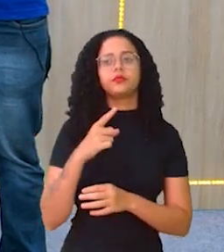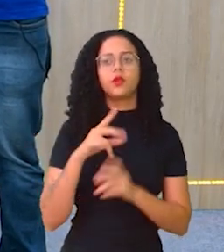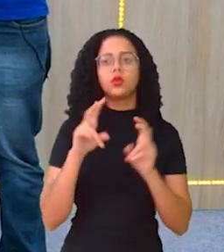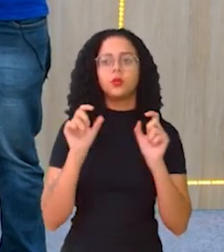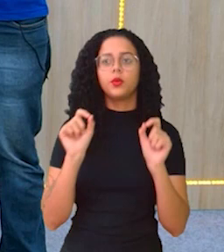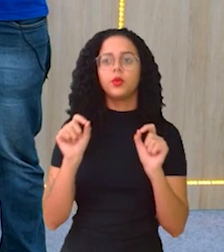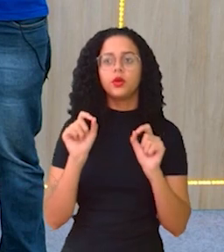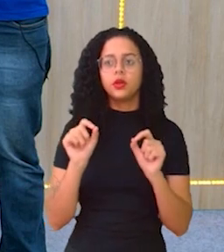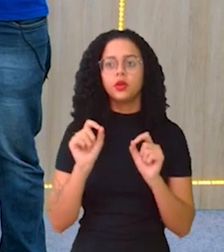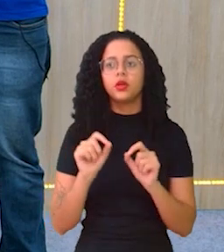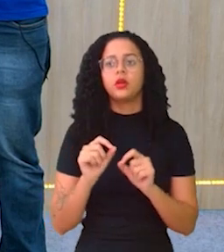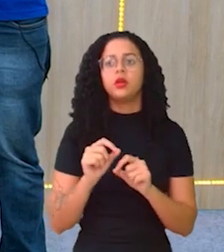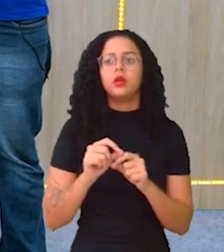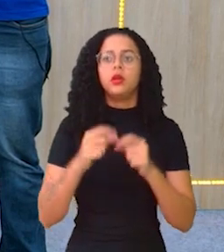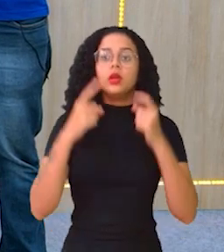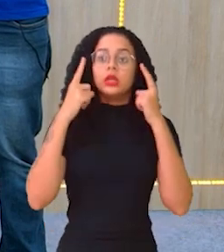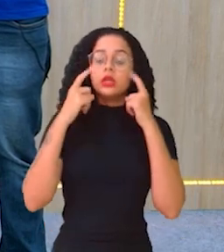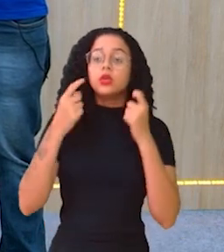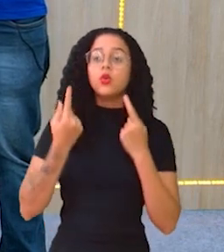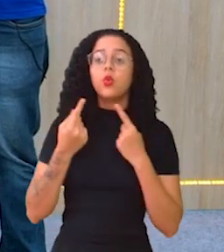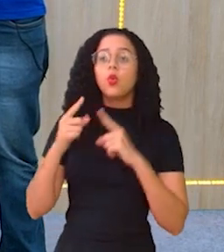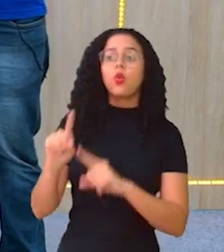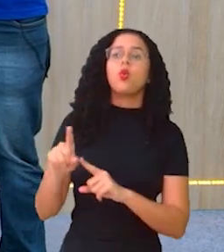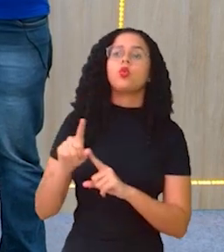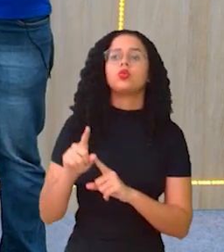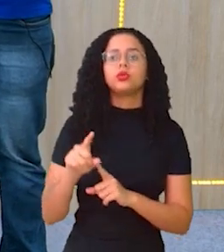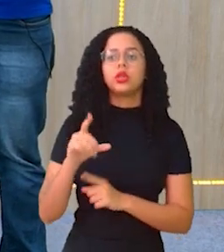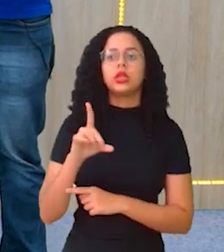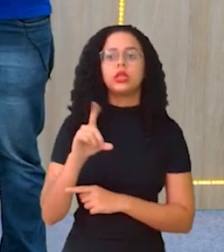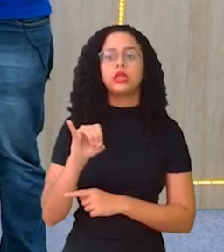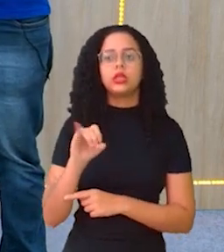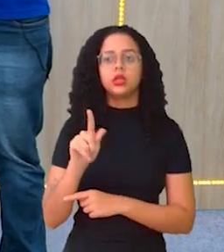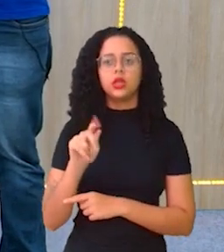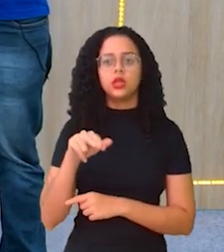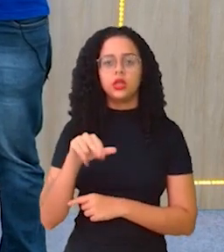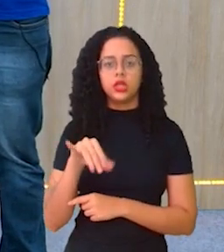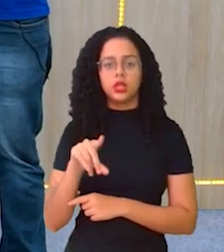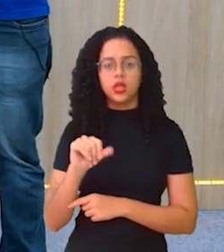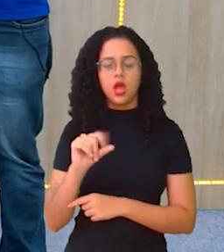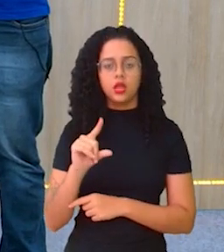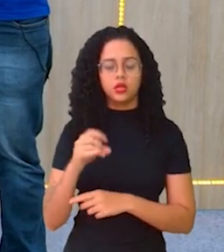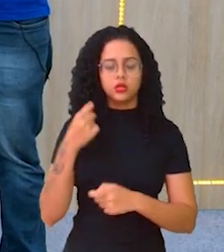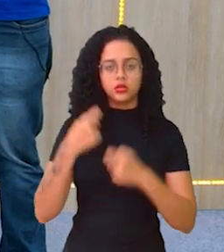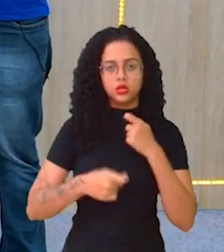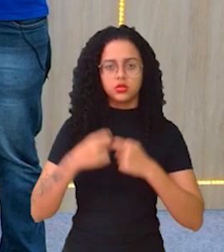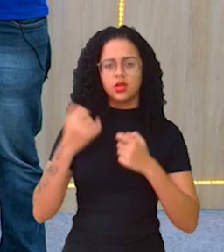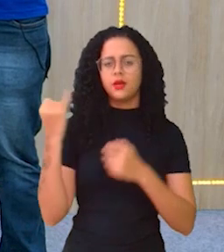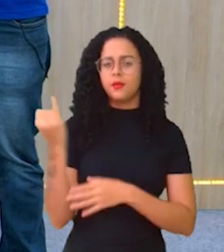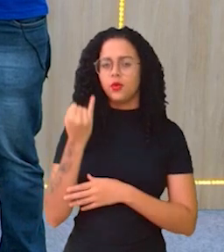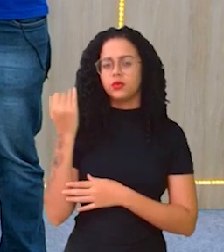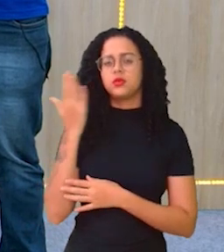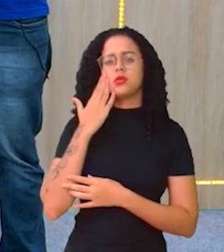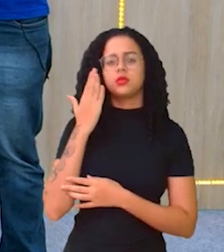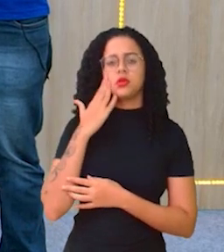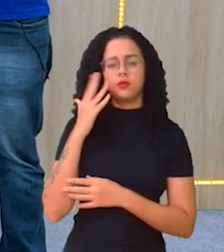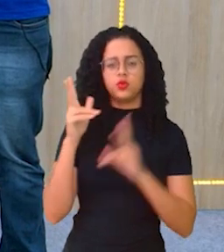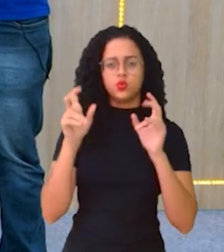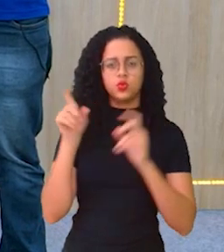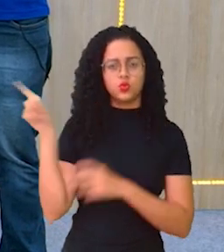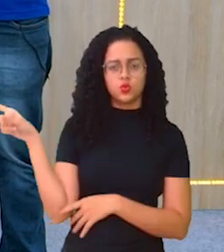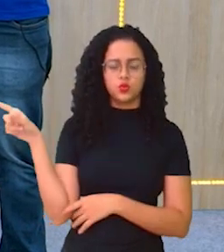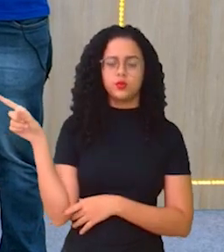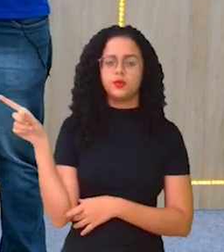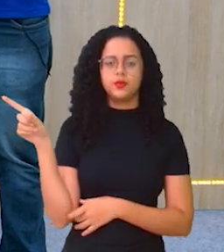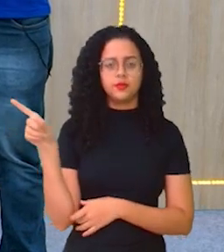Crimes contra a Dignidade Sexual. Então, é importante se informar e saber sobre esse